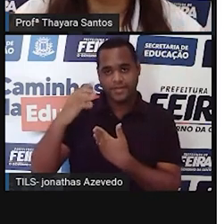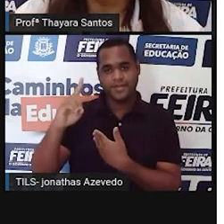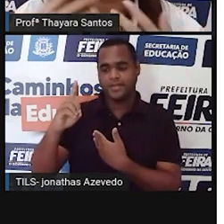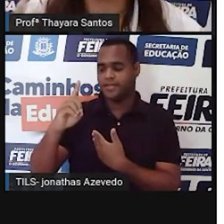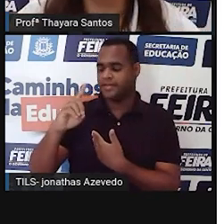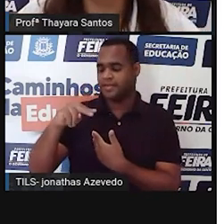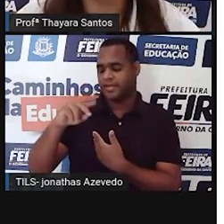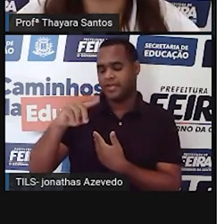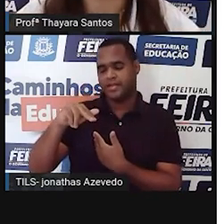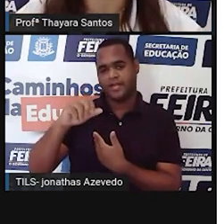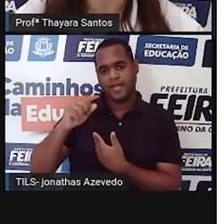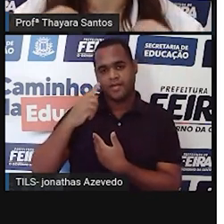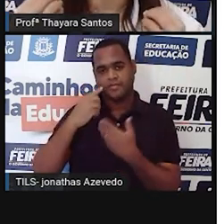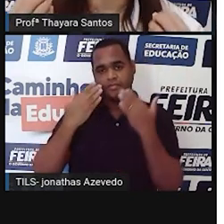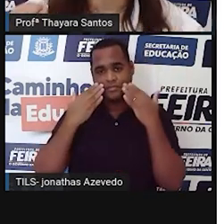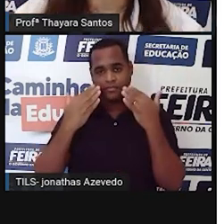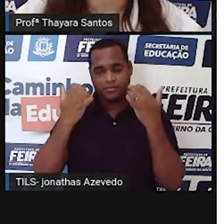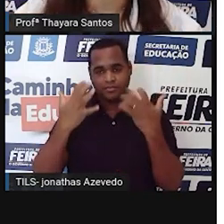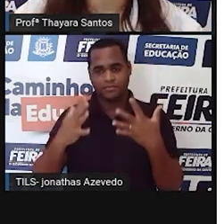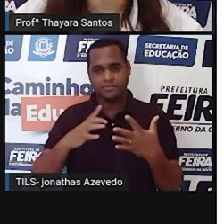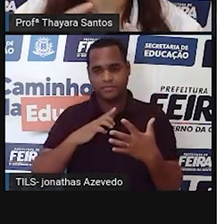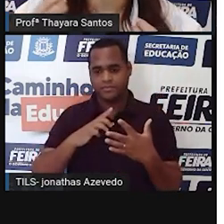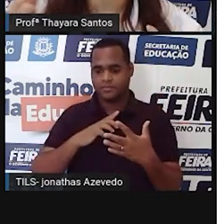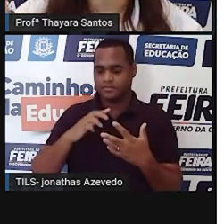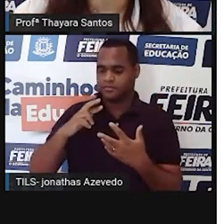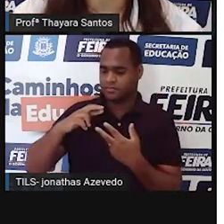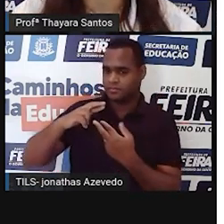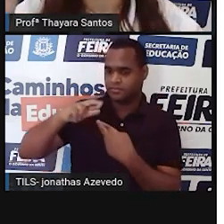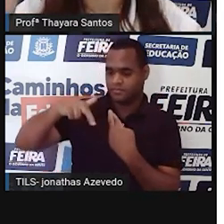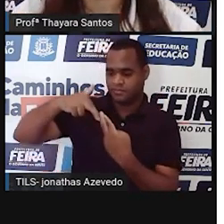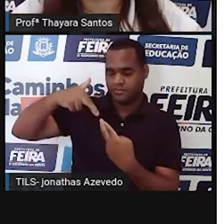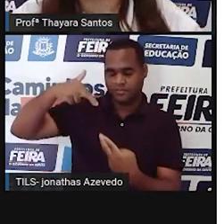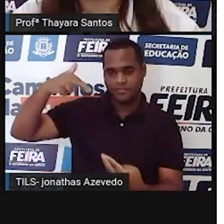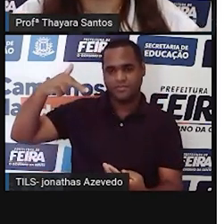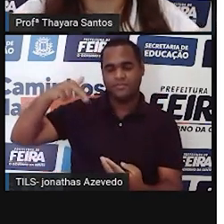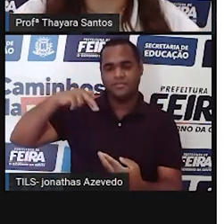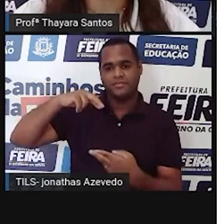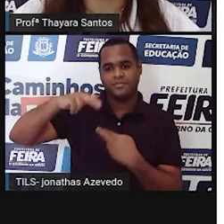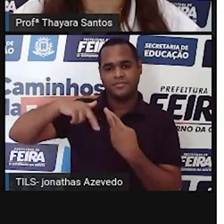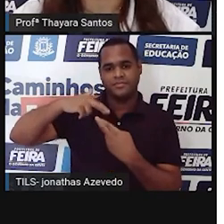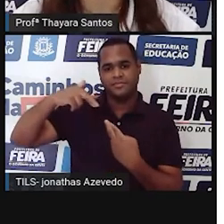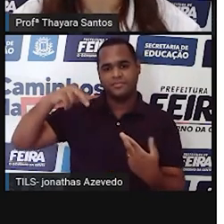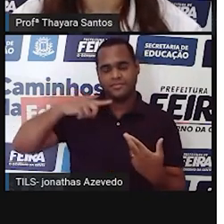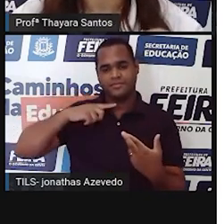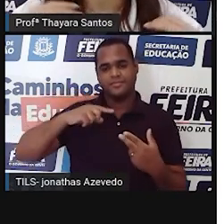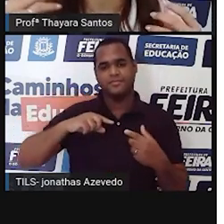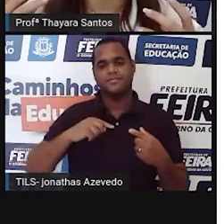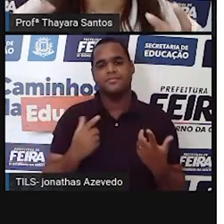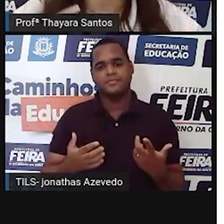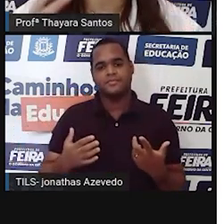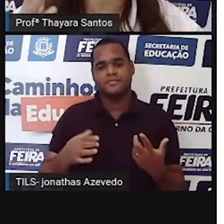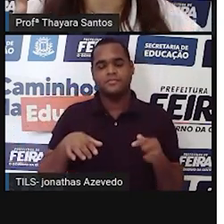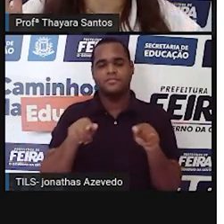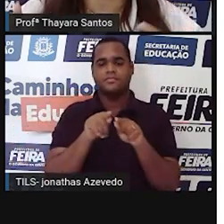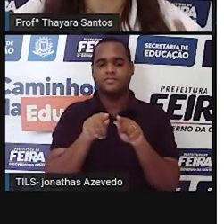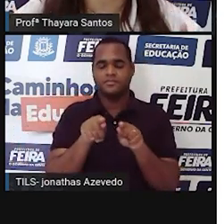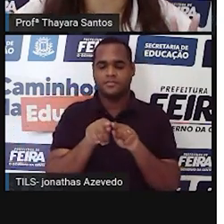Conseguiram mostrar para as pessoas que esse DNA ele era formado por uma dupla hélice ali. E